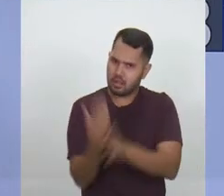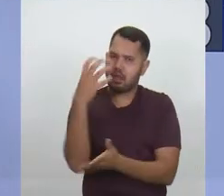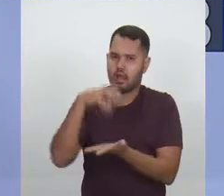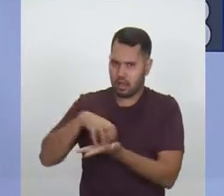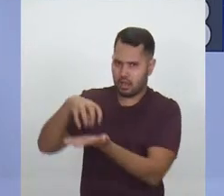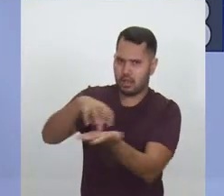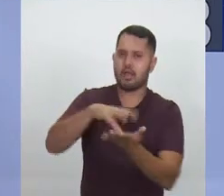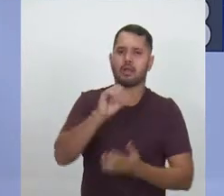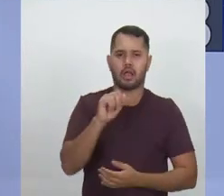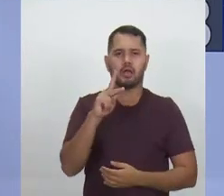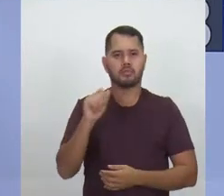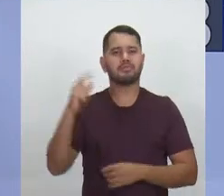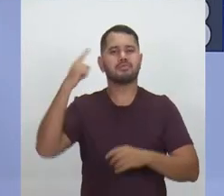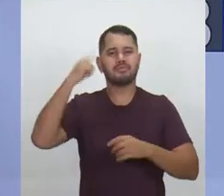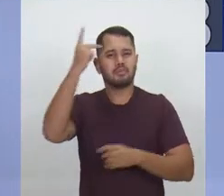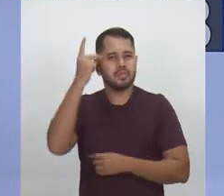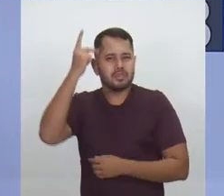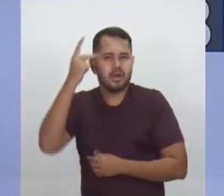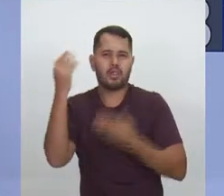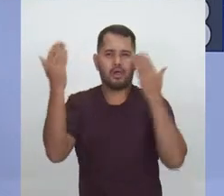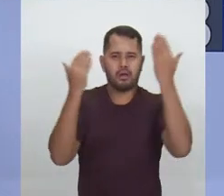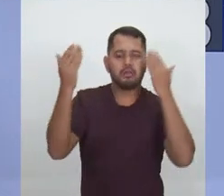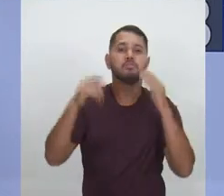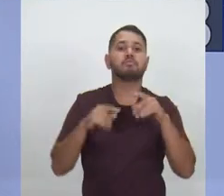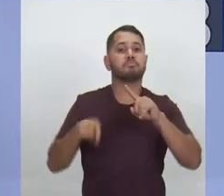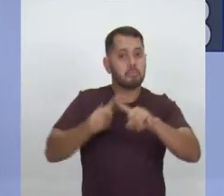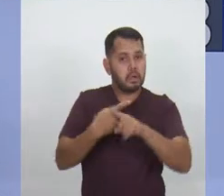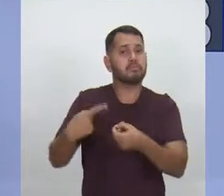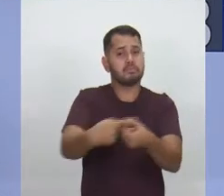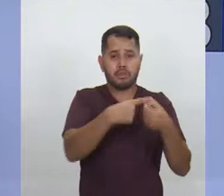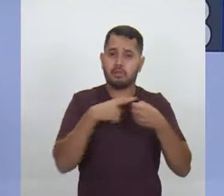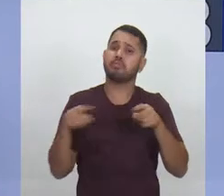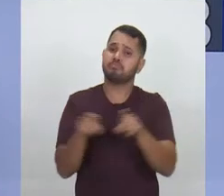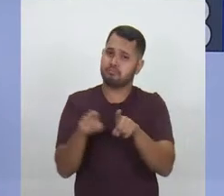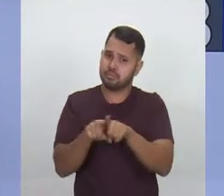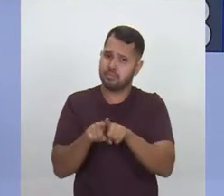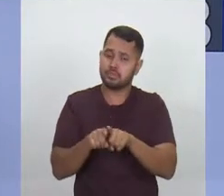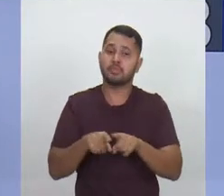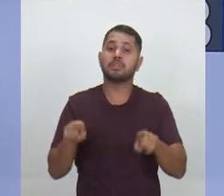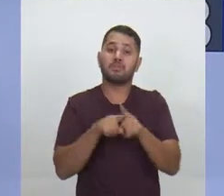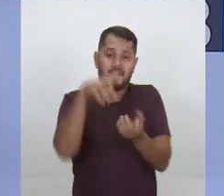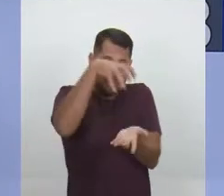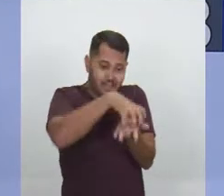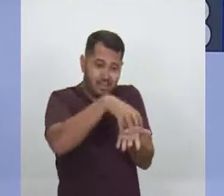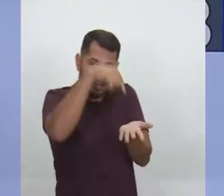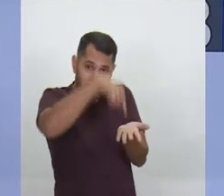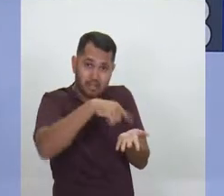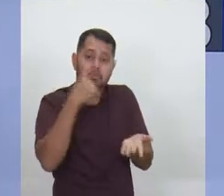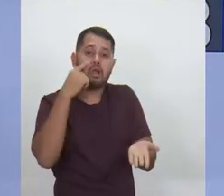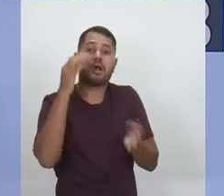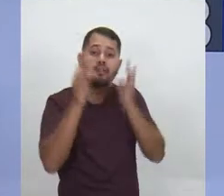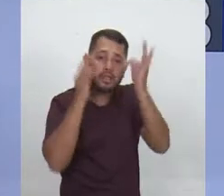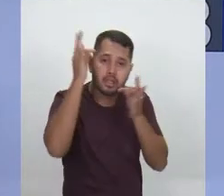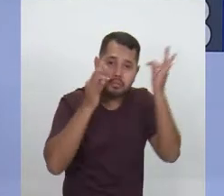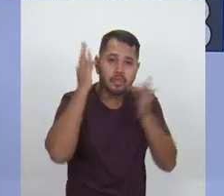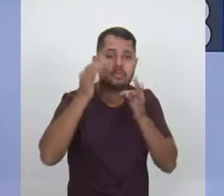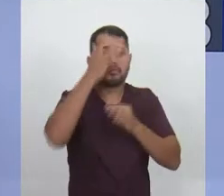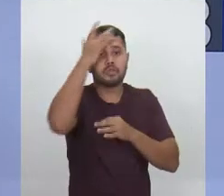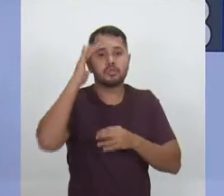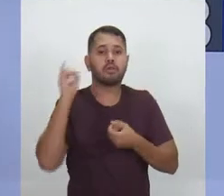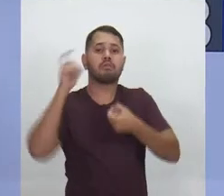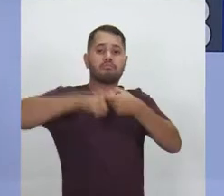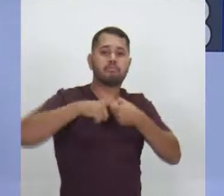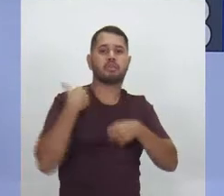pontos da cidade de Manaus, mas também no interior do estado. É preciso criar as clínicas que possam tratar essas pessoas que já são